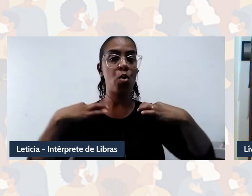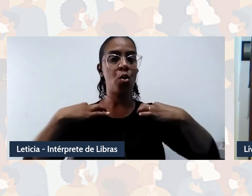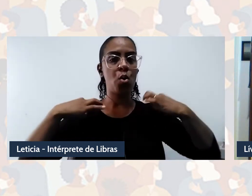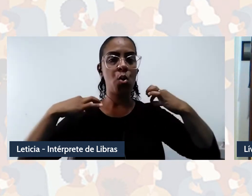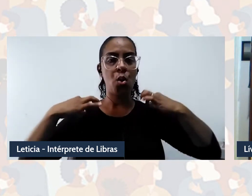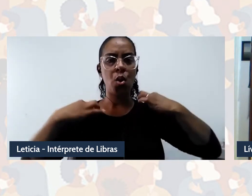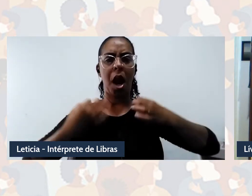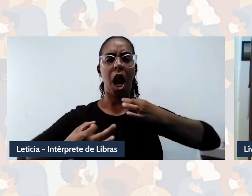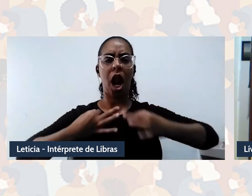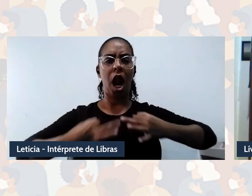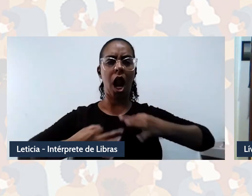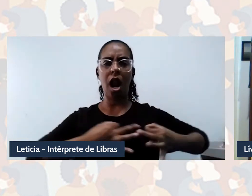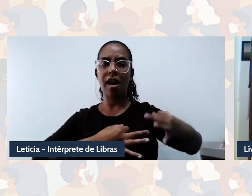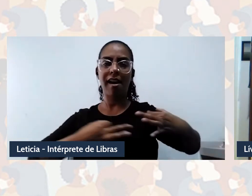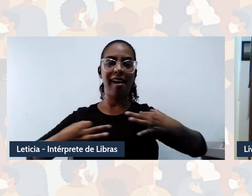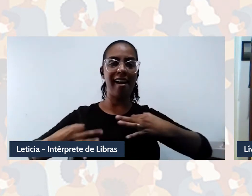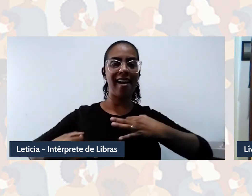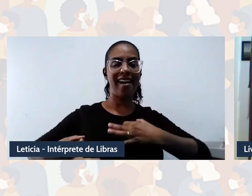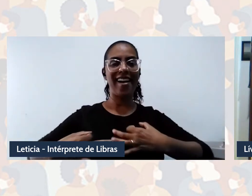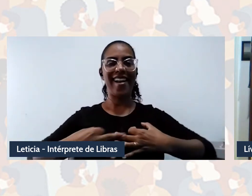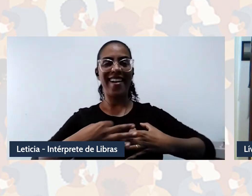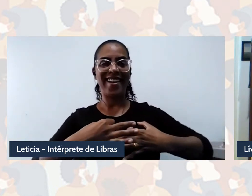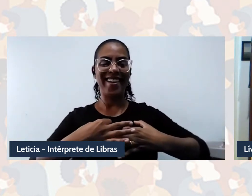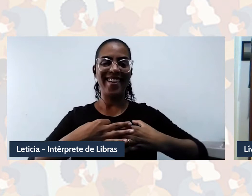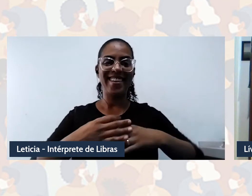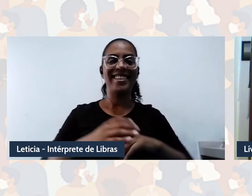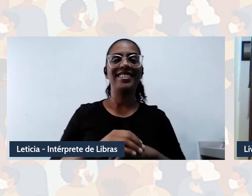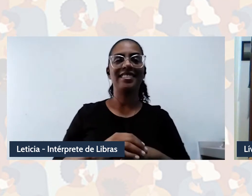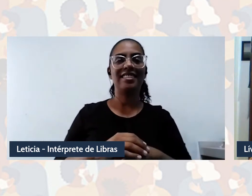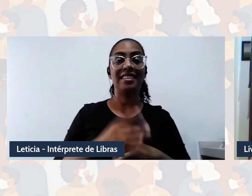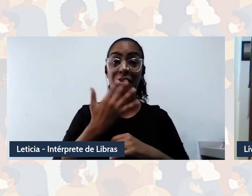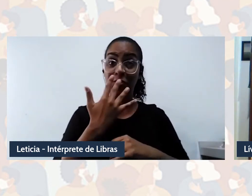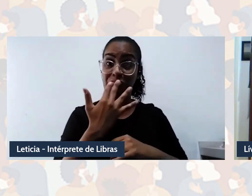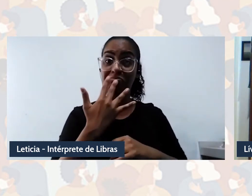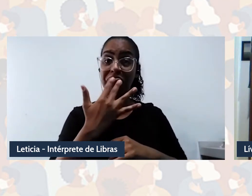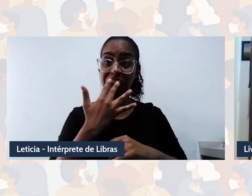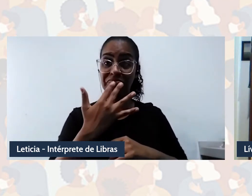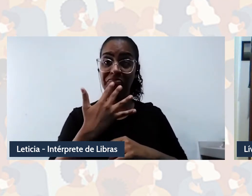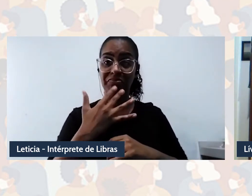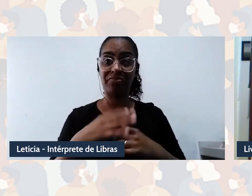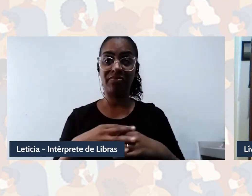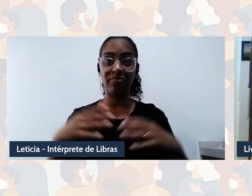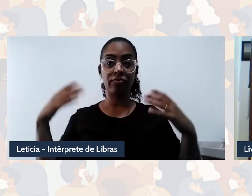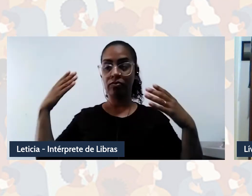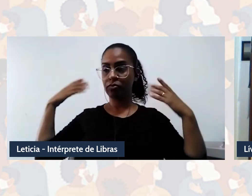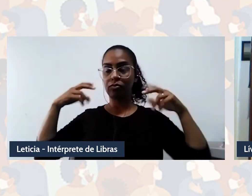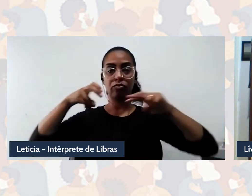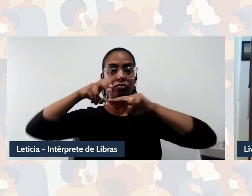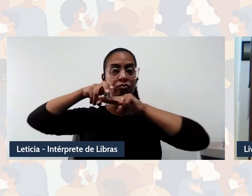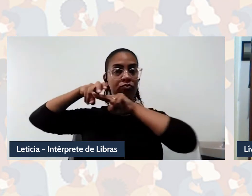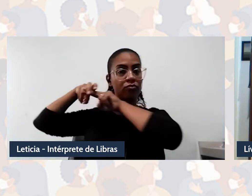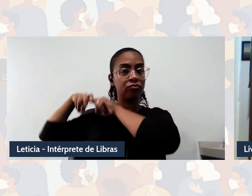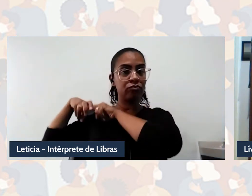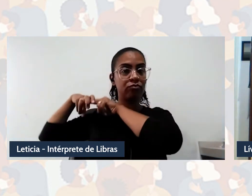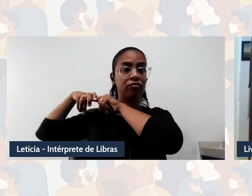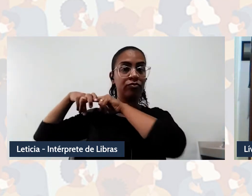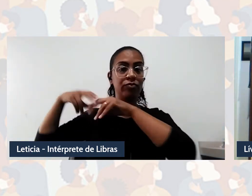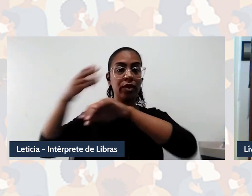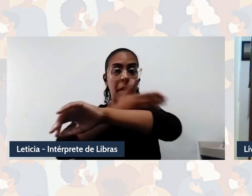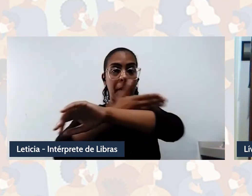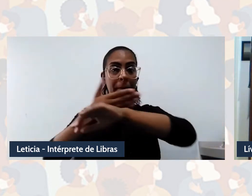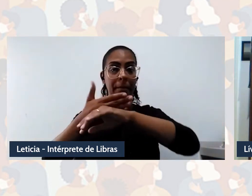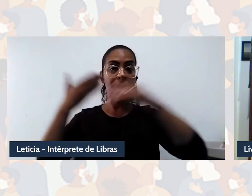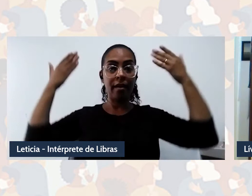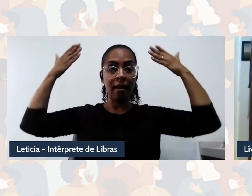colorida na cor lilás, estou com uma poltrona branca, atrás de mim é uma estante com vários livros.